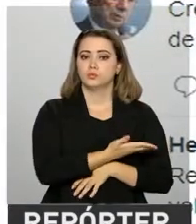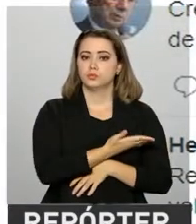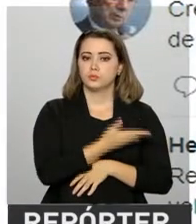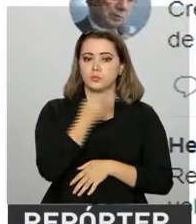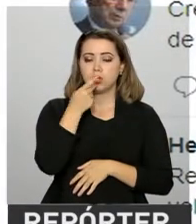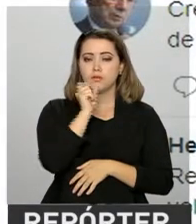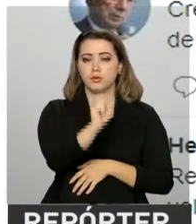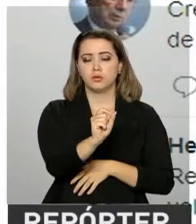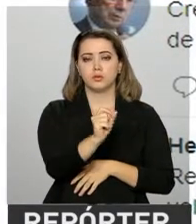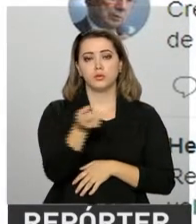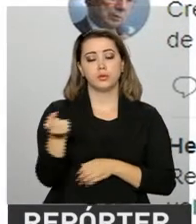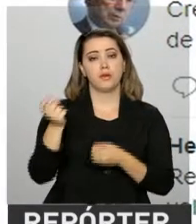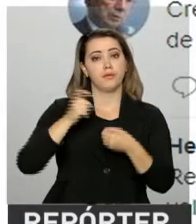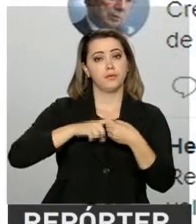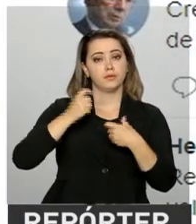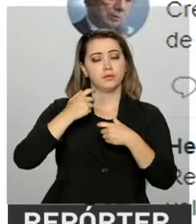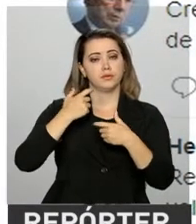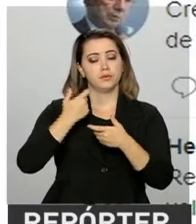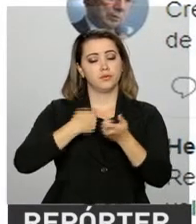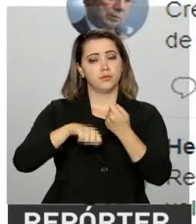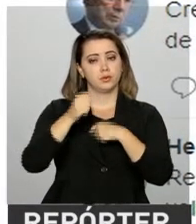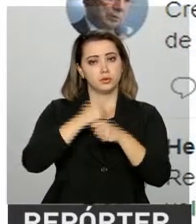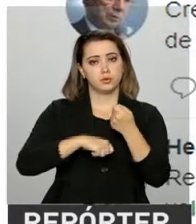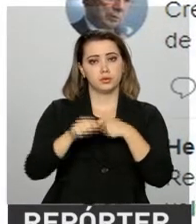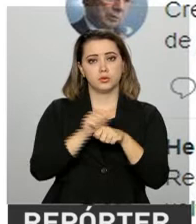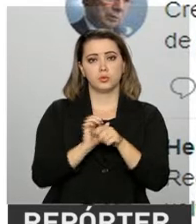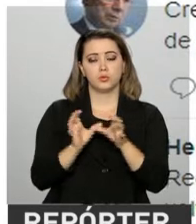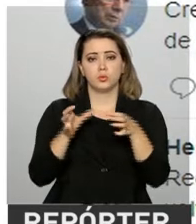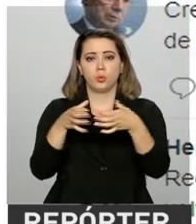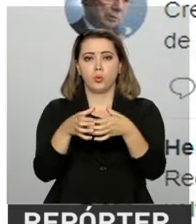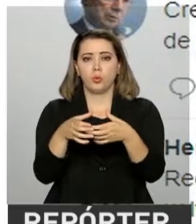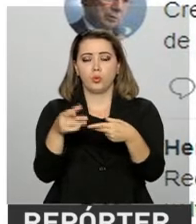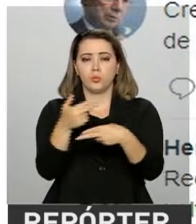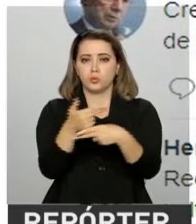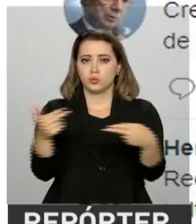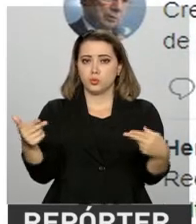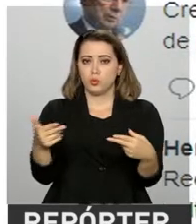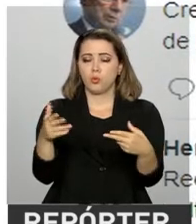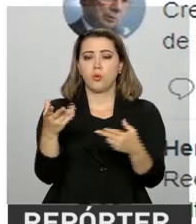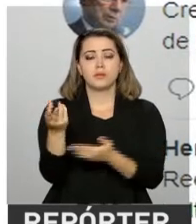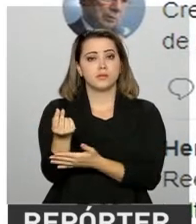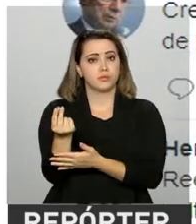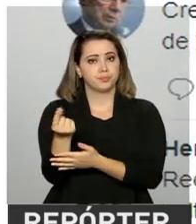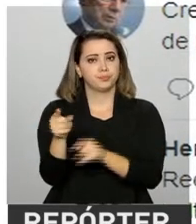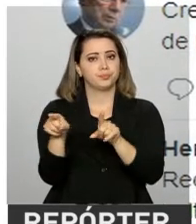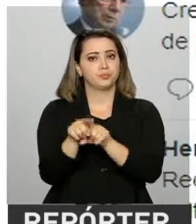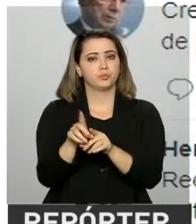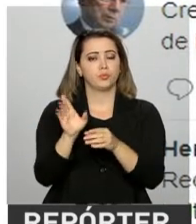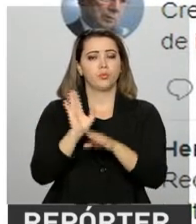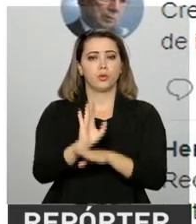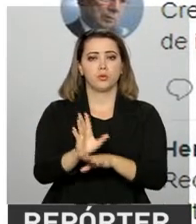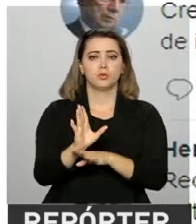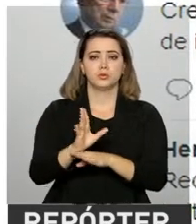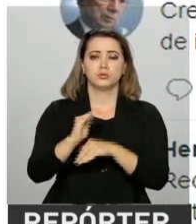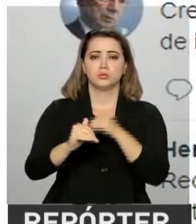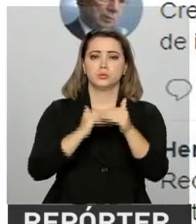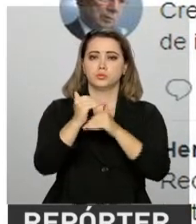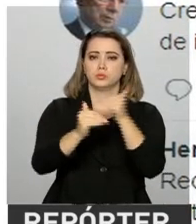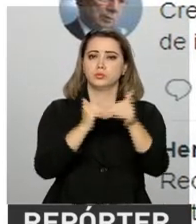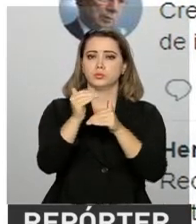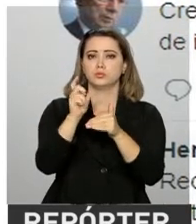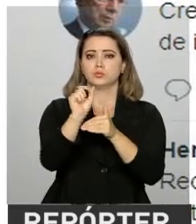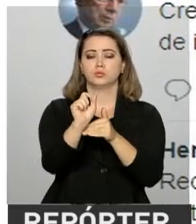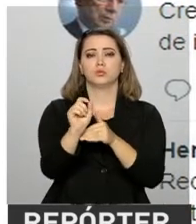que a recuperação do setor de bens de capital mostra que o país está voltando a investir na ampliação da sua capacidade